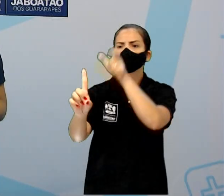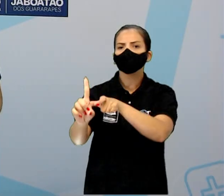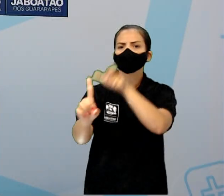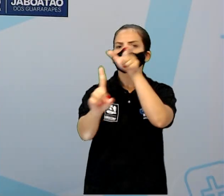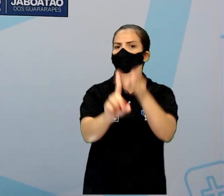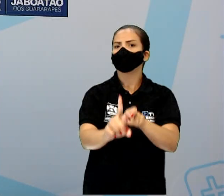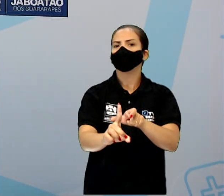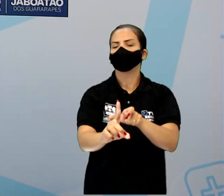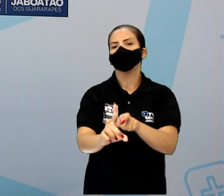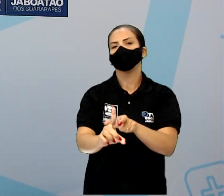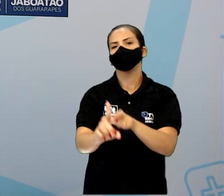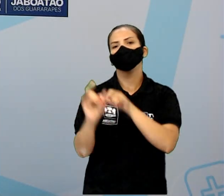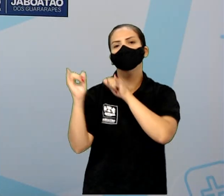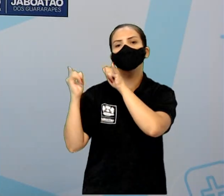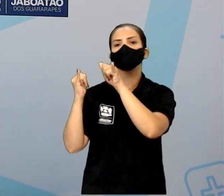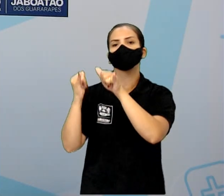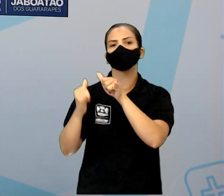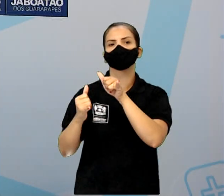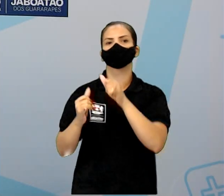lenda. Ok?